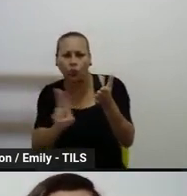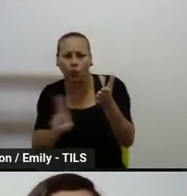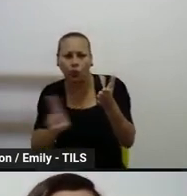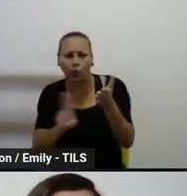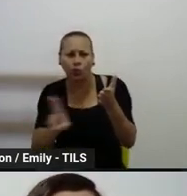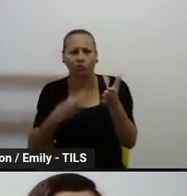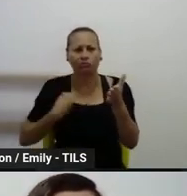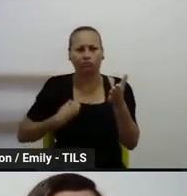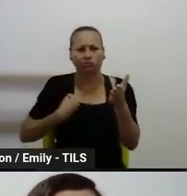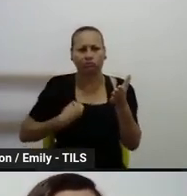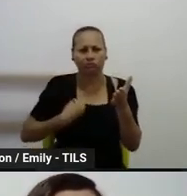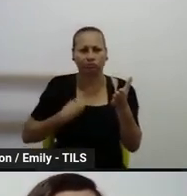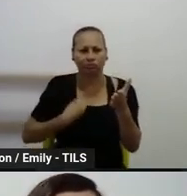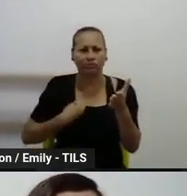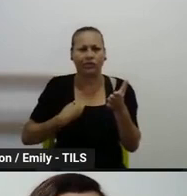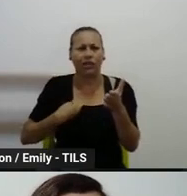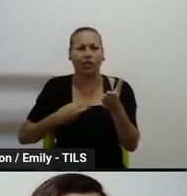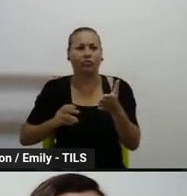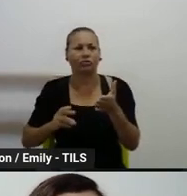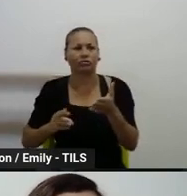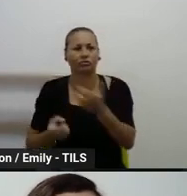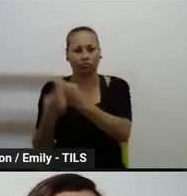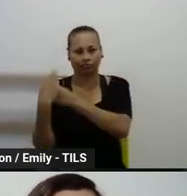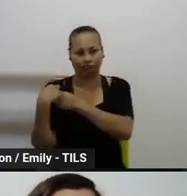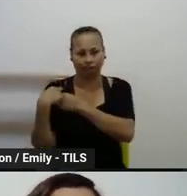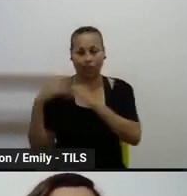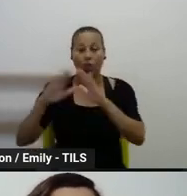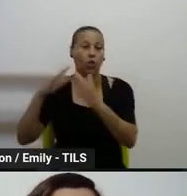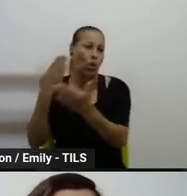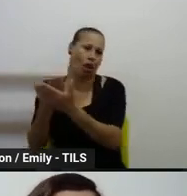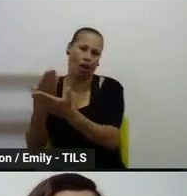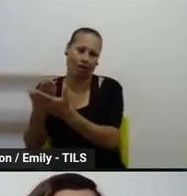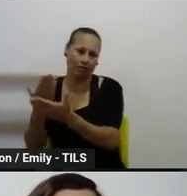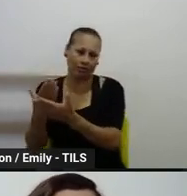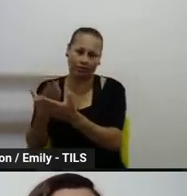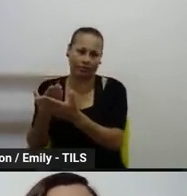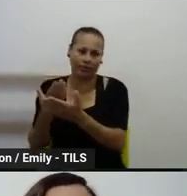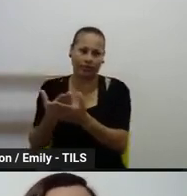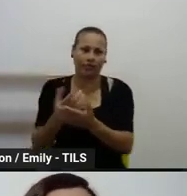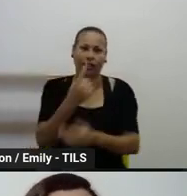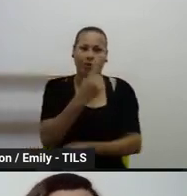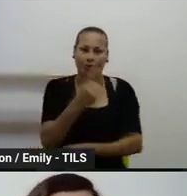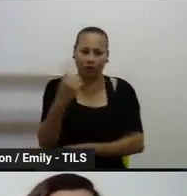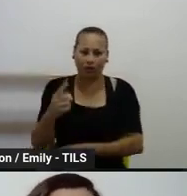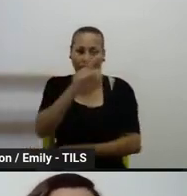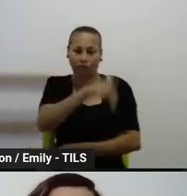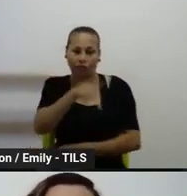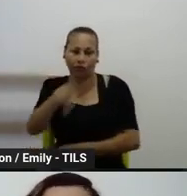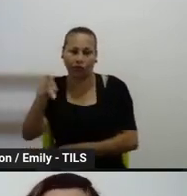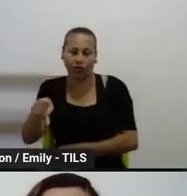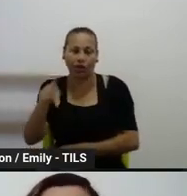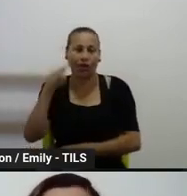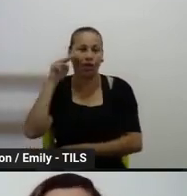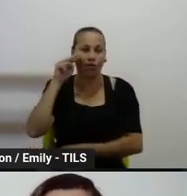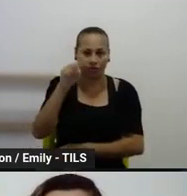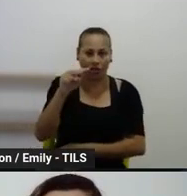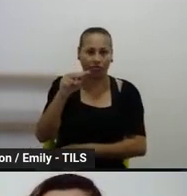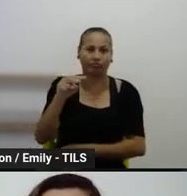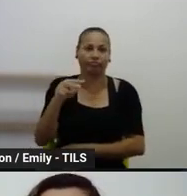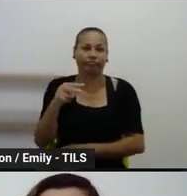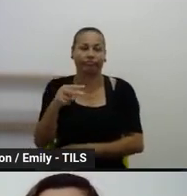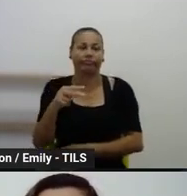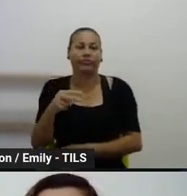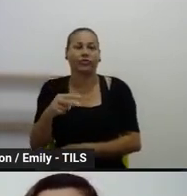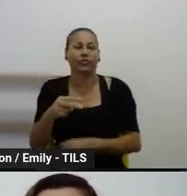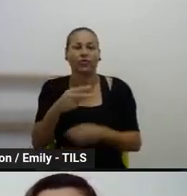de presença vai ficar por conta da gestão escolar, visto que muitos professores vão estar assistindo e participando desse